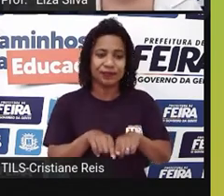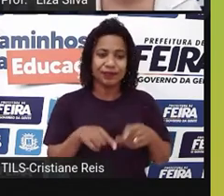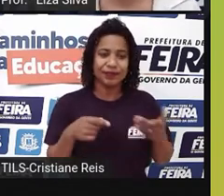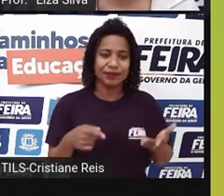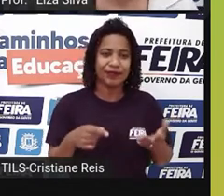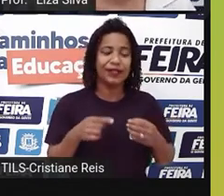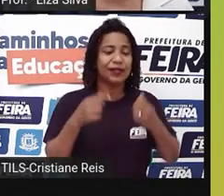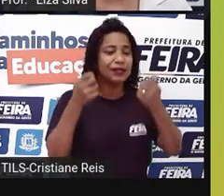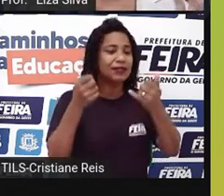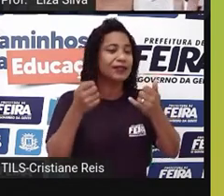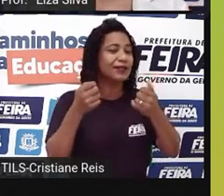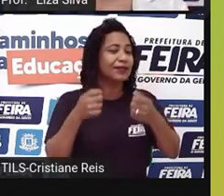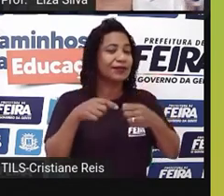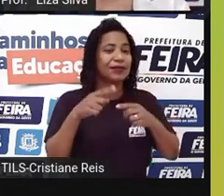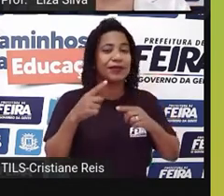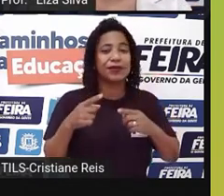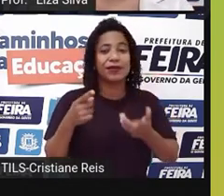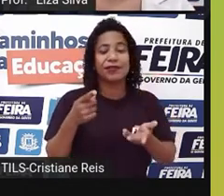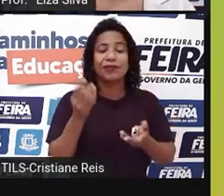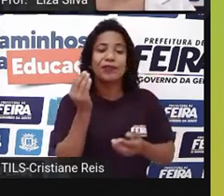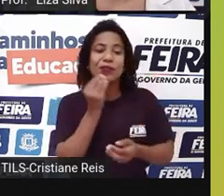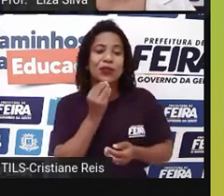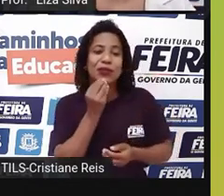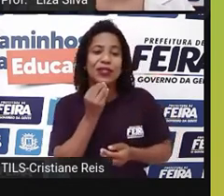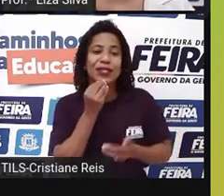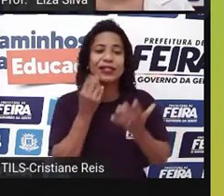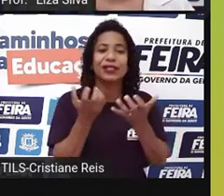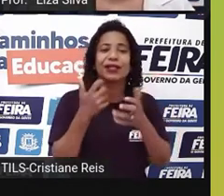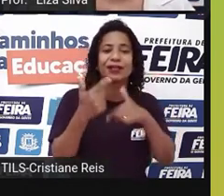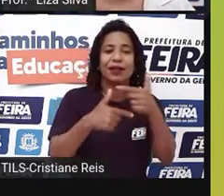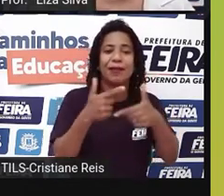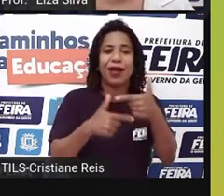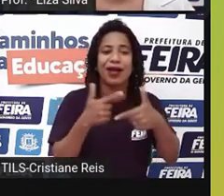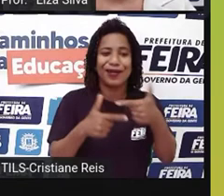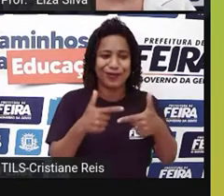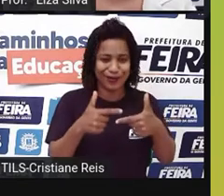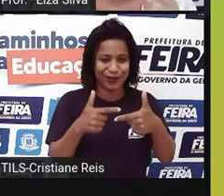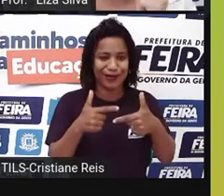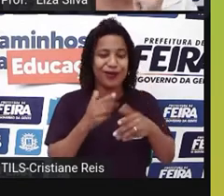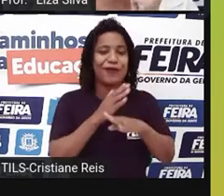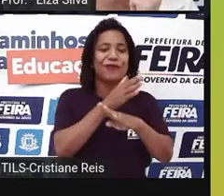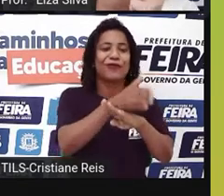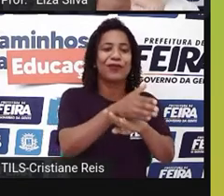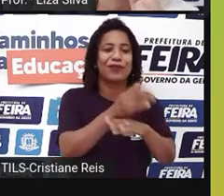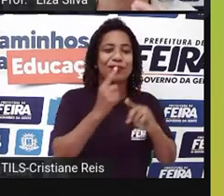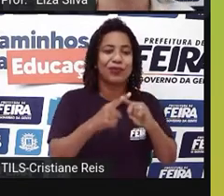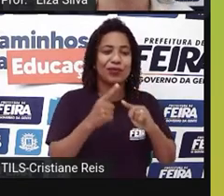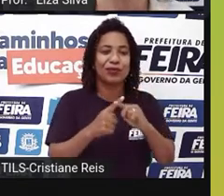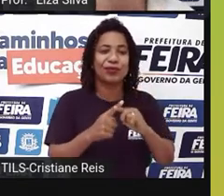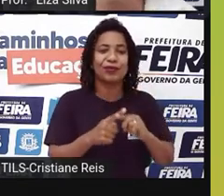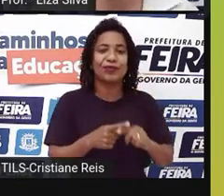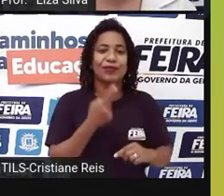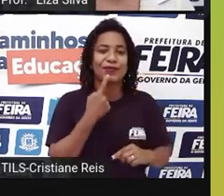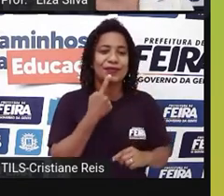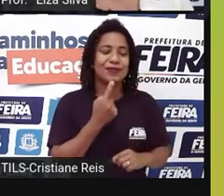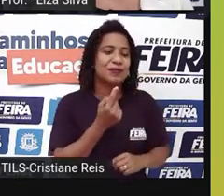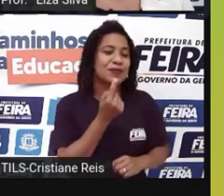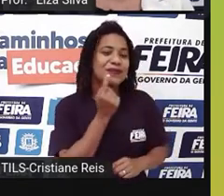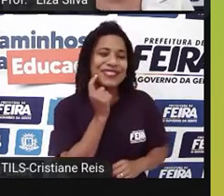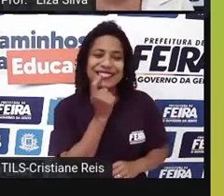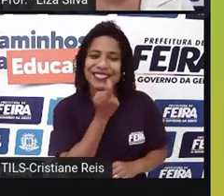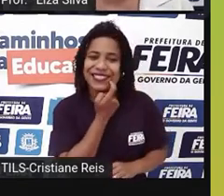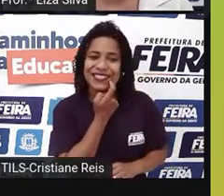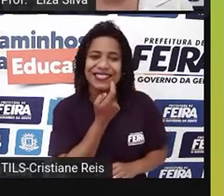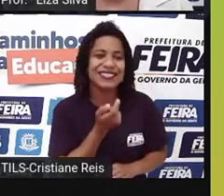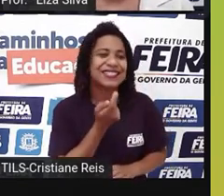justificativa para buscar oportunidade de emprego naquele lugar. Lembram? Até abriu a boca mostrando o dente na hora da